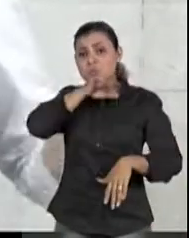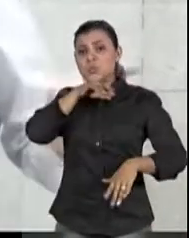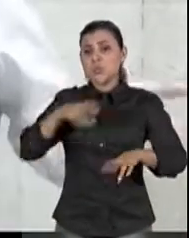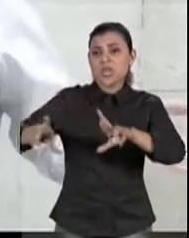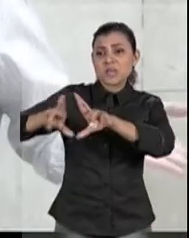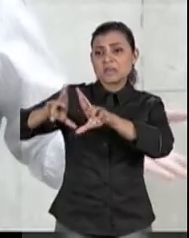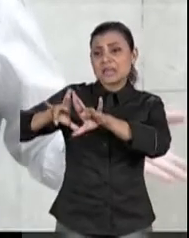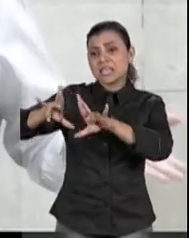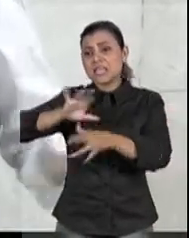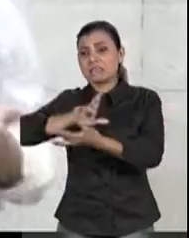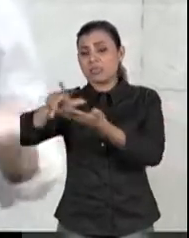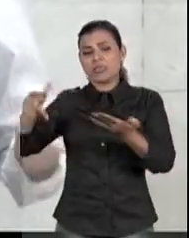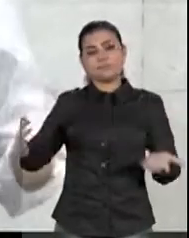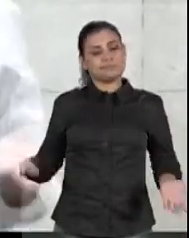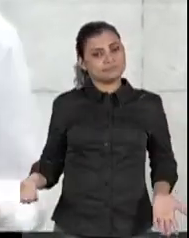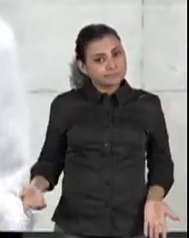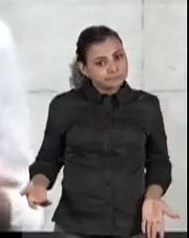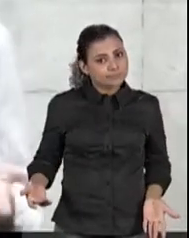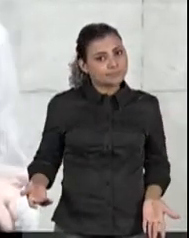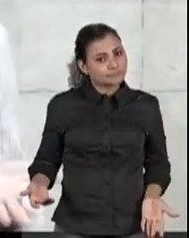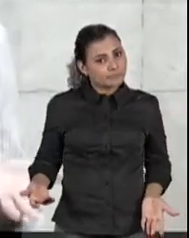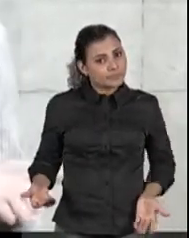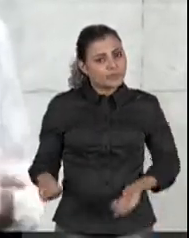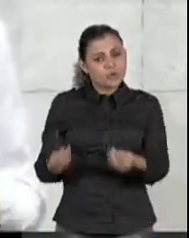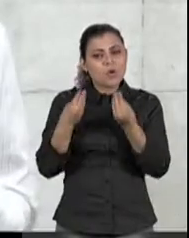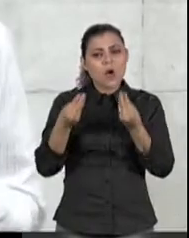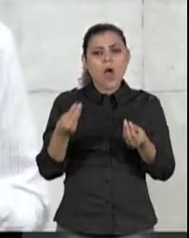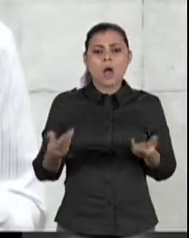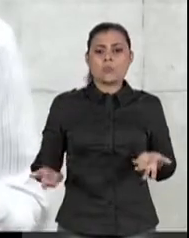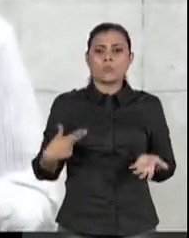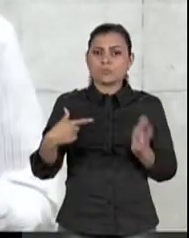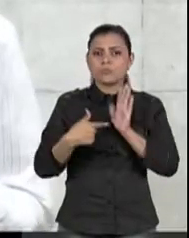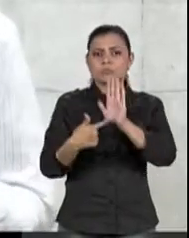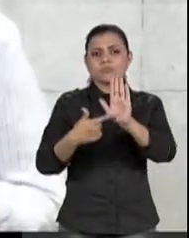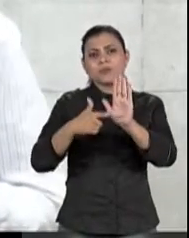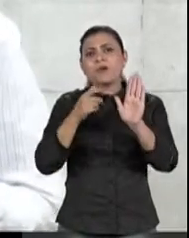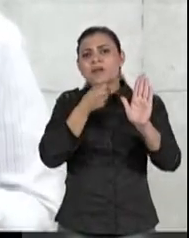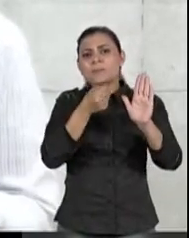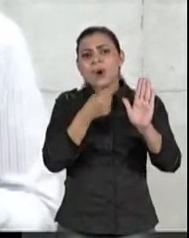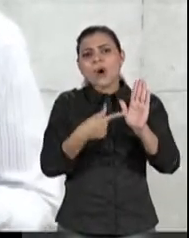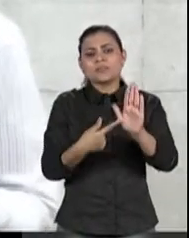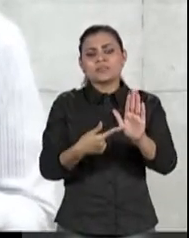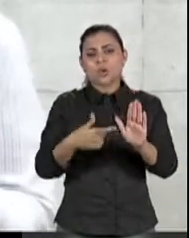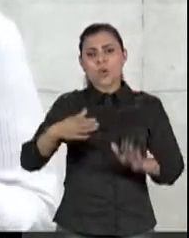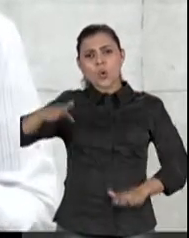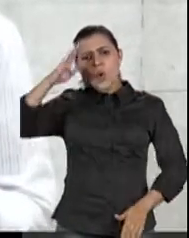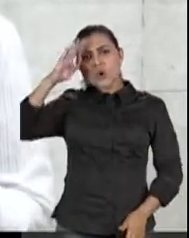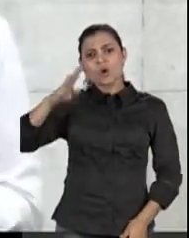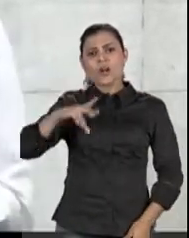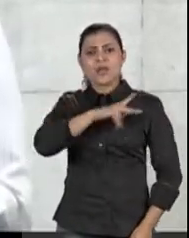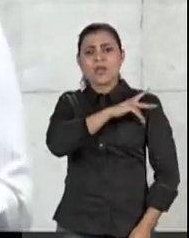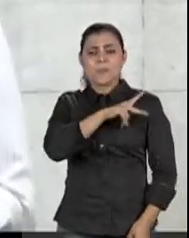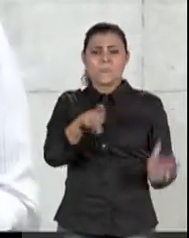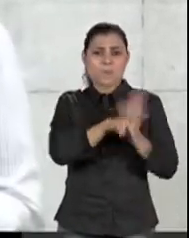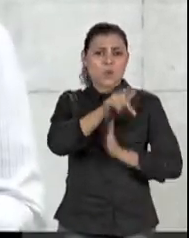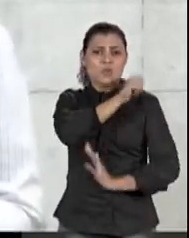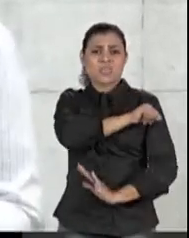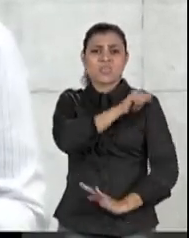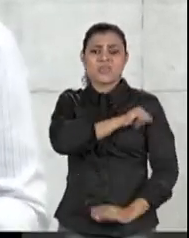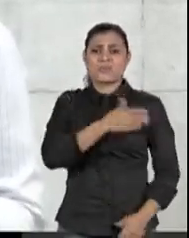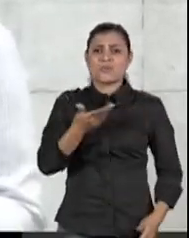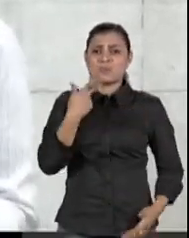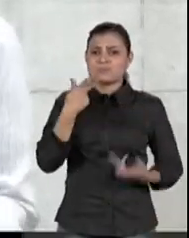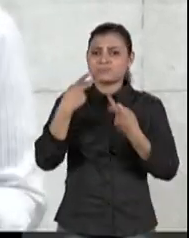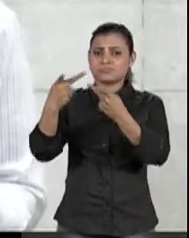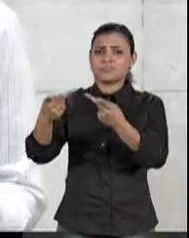falar que era policial na favela, não sabe qual é que é. E está aqui o Coronel da PM do Rio reconhecendo. Uma das